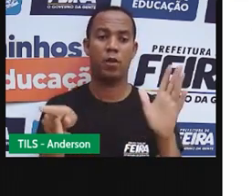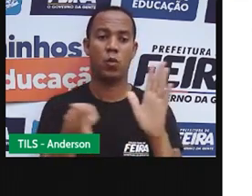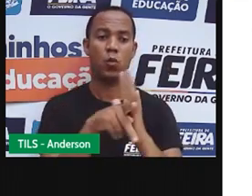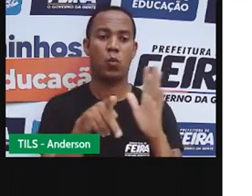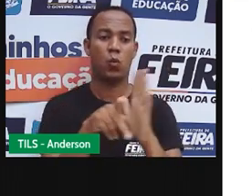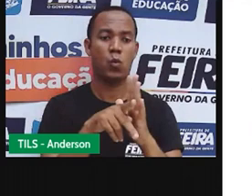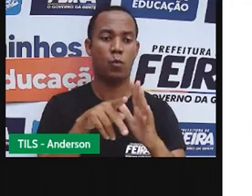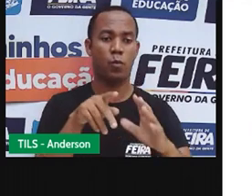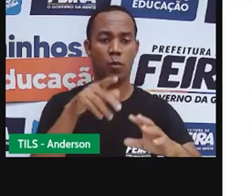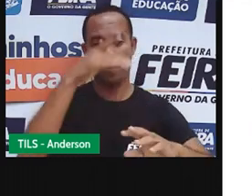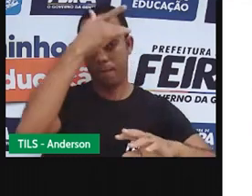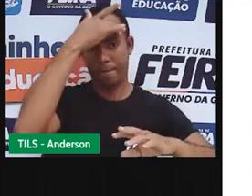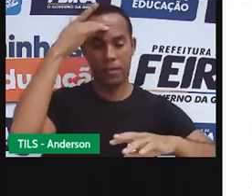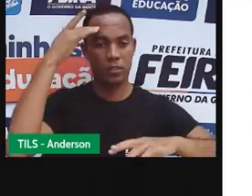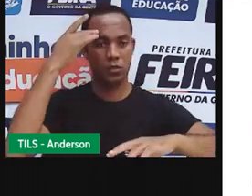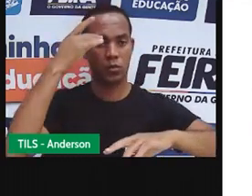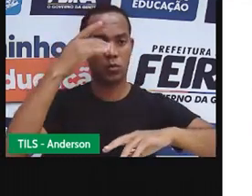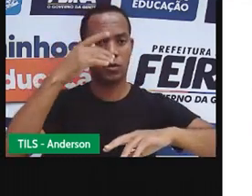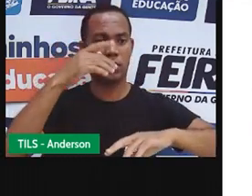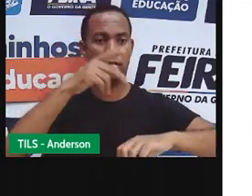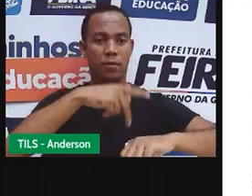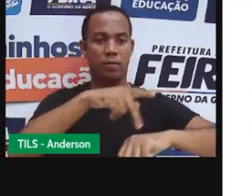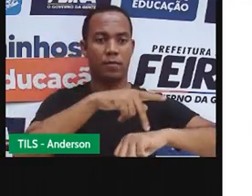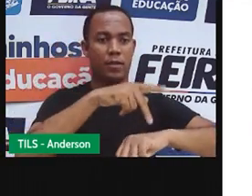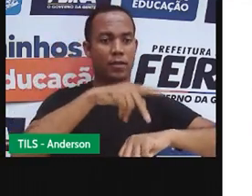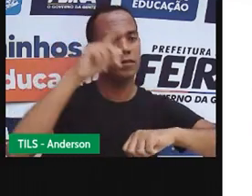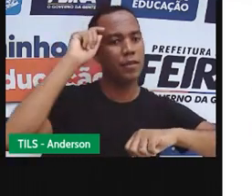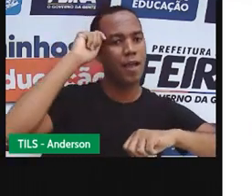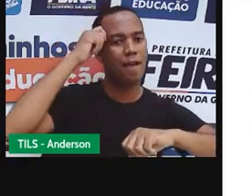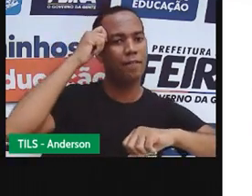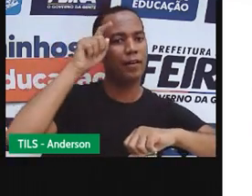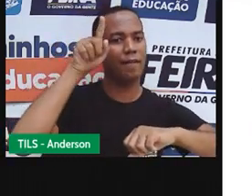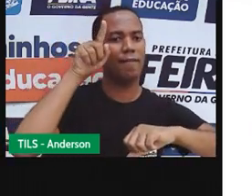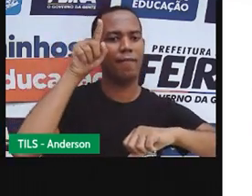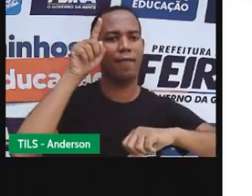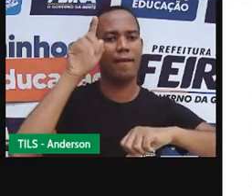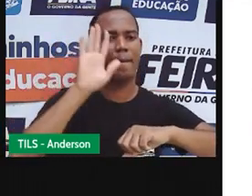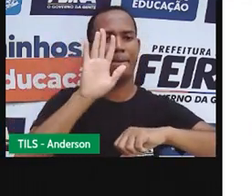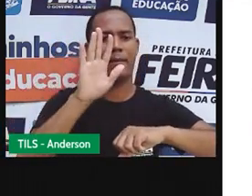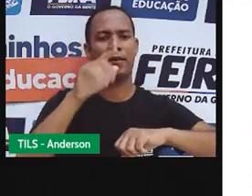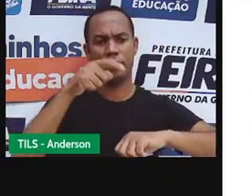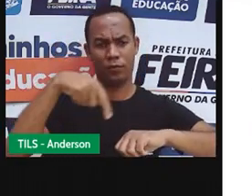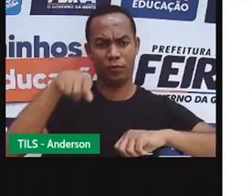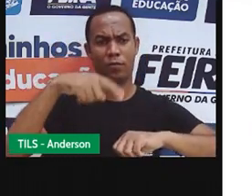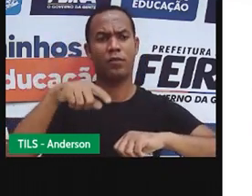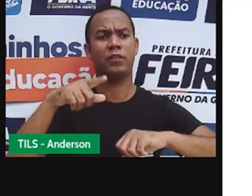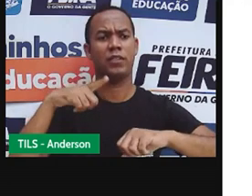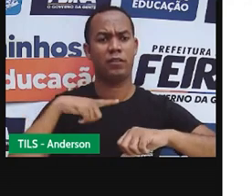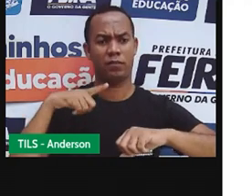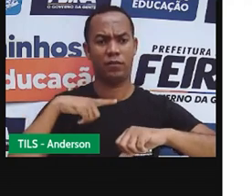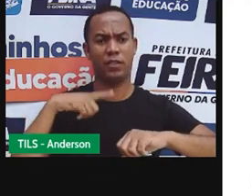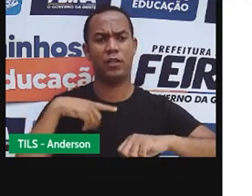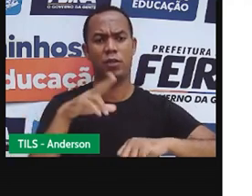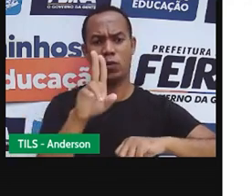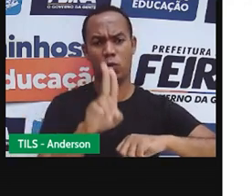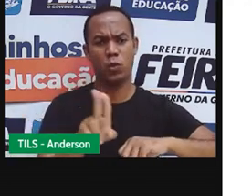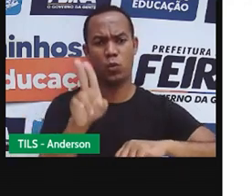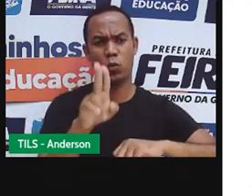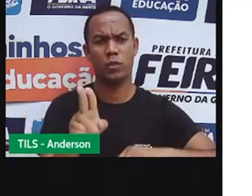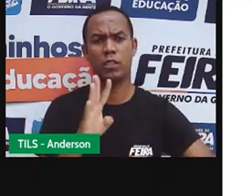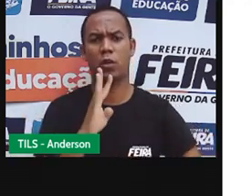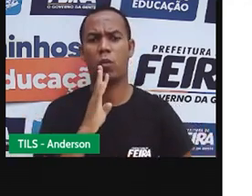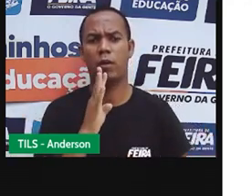africana. Palavras de origem africana utilizadas no nosso dia a dia e que nós